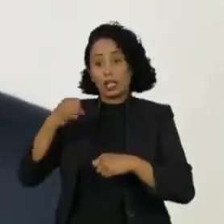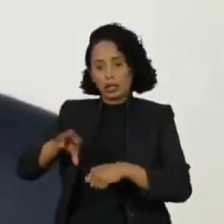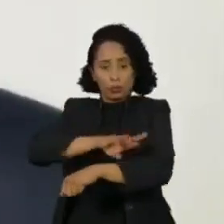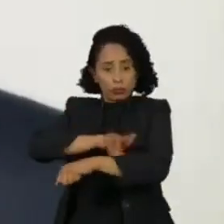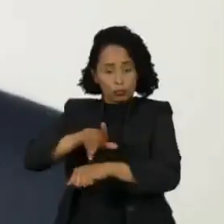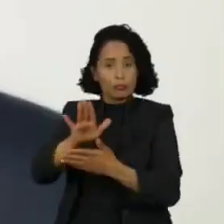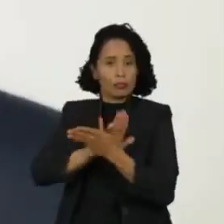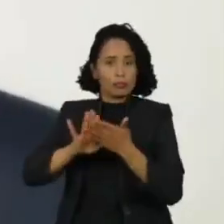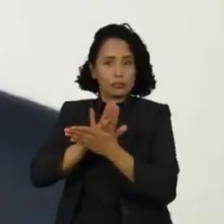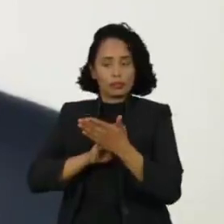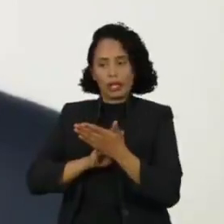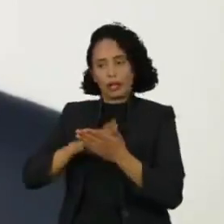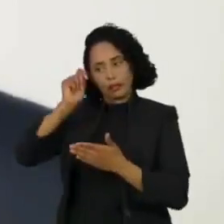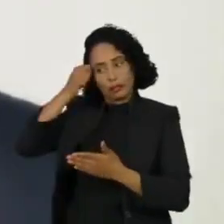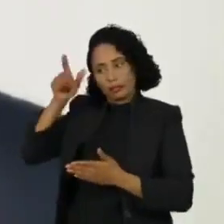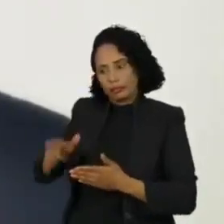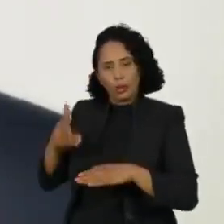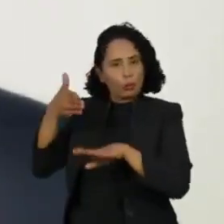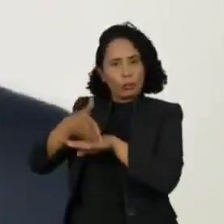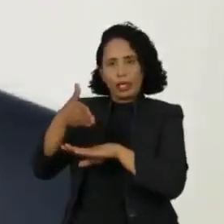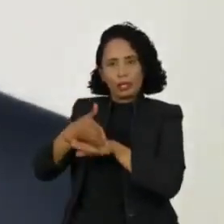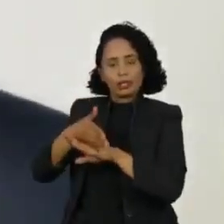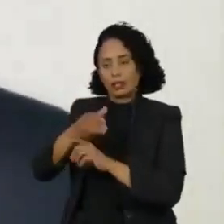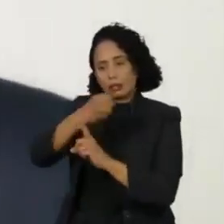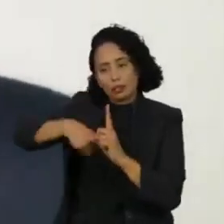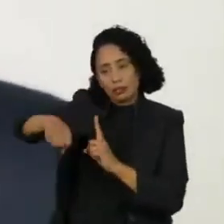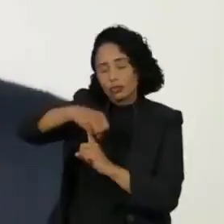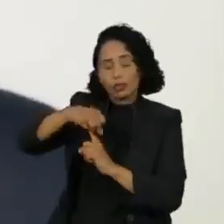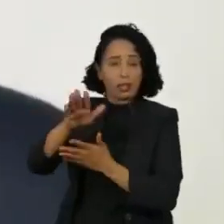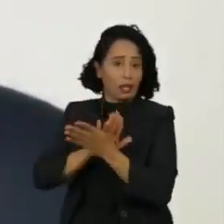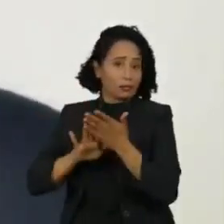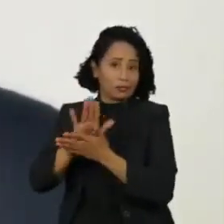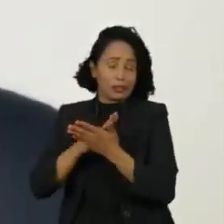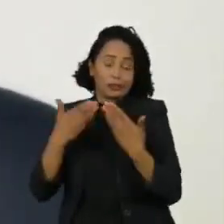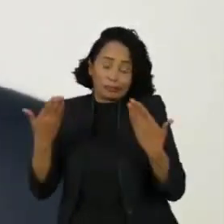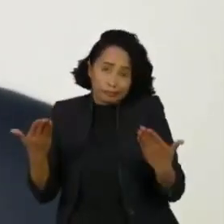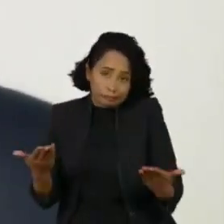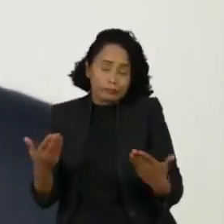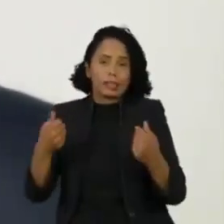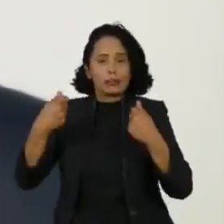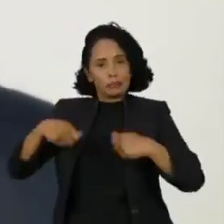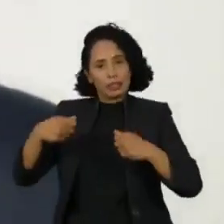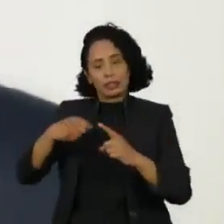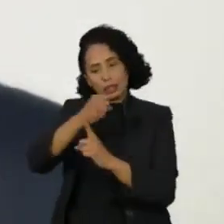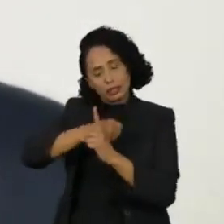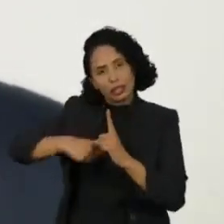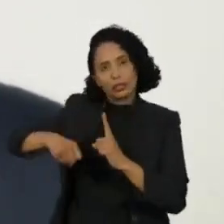do processo de construção da vida social e sem isso a sociedade como toda fica no meio do caminho.